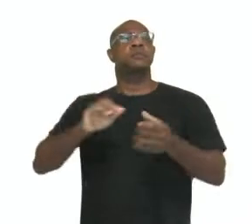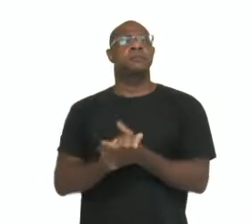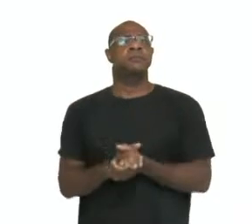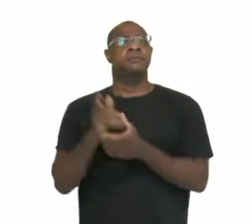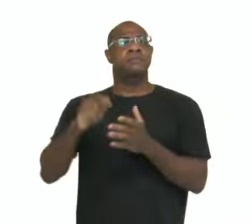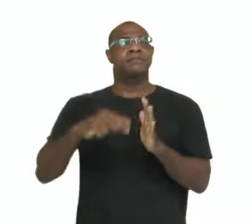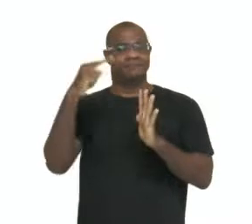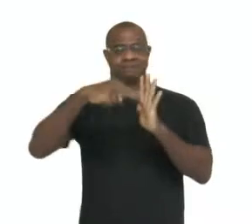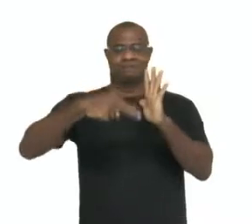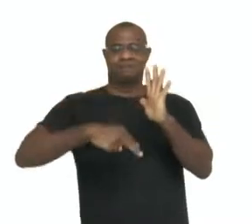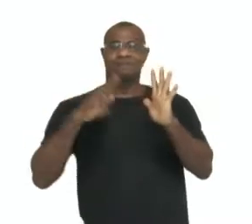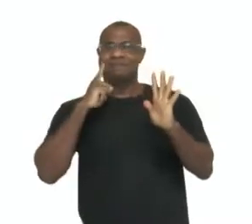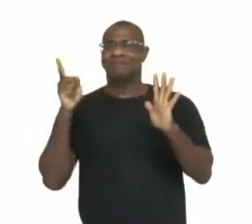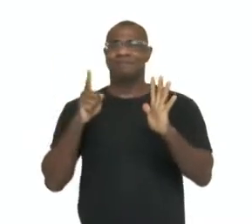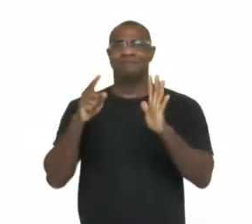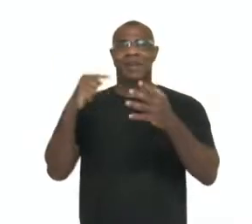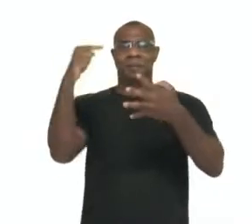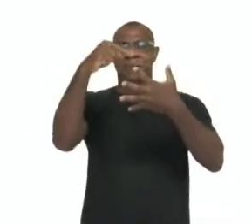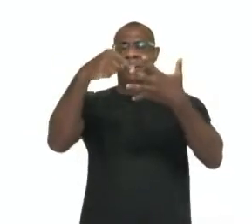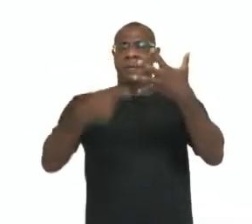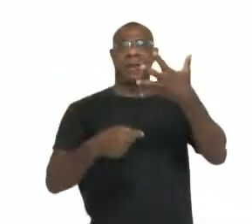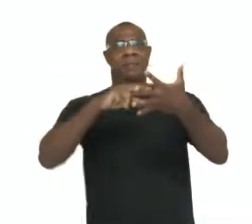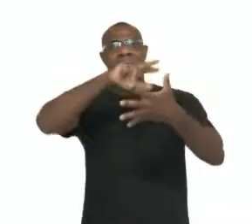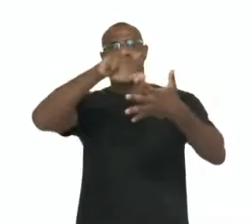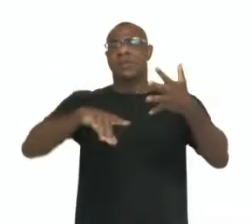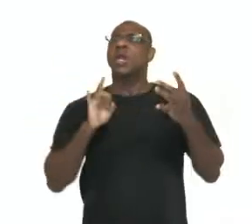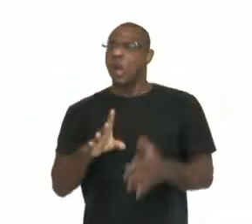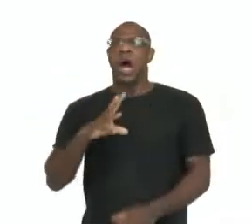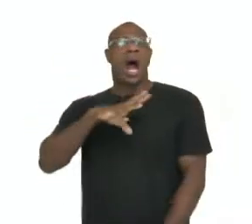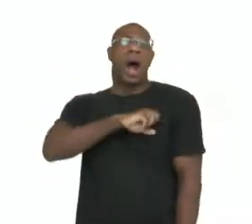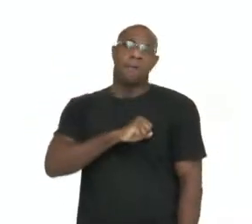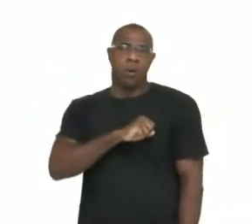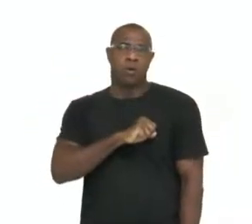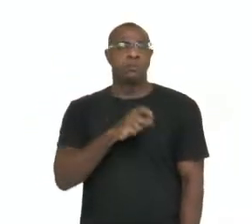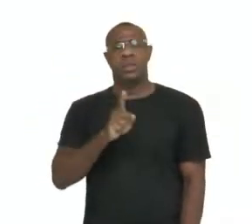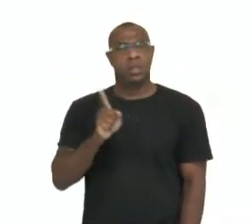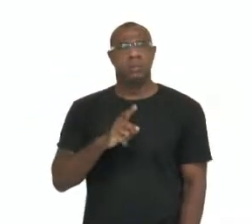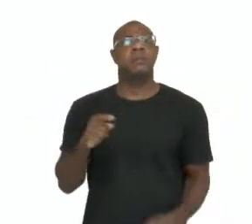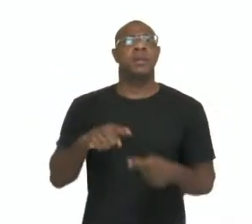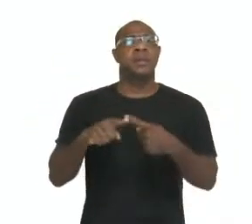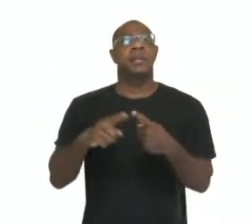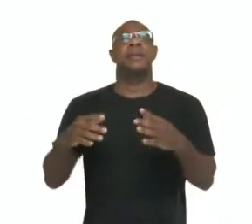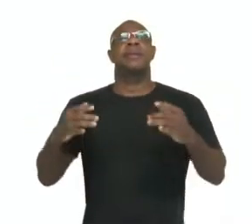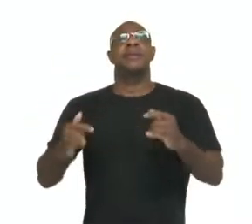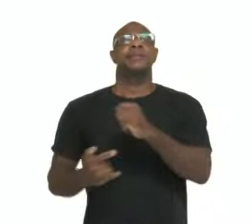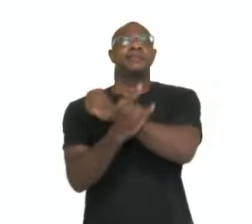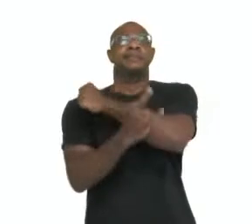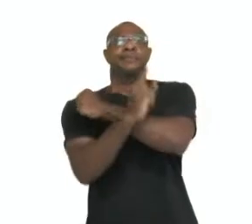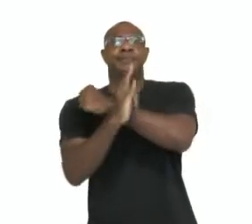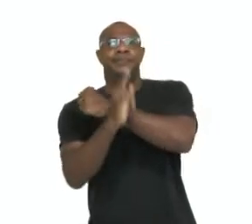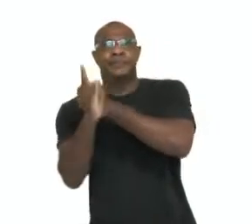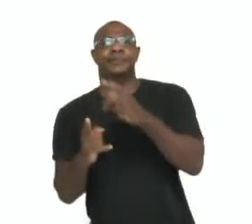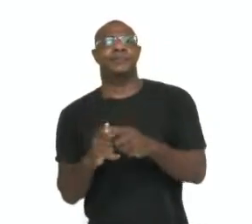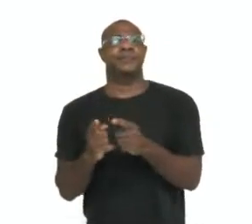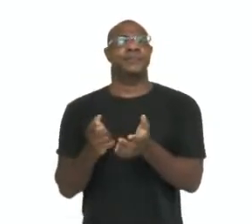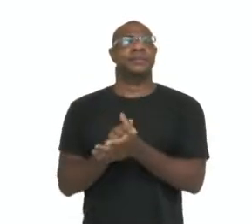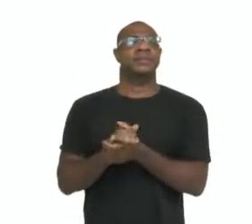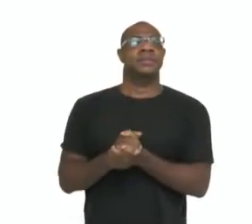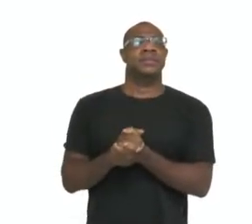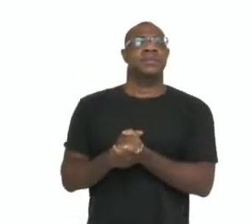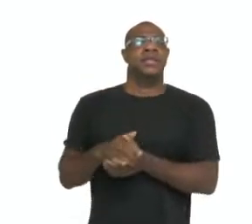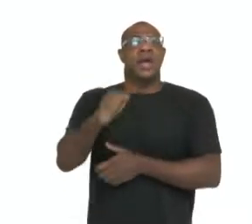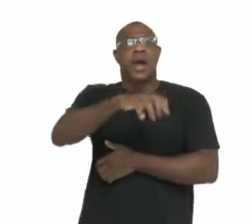nossa leitura, nem sempre são histórias de amor. Então, eu posso ter romance urbano, regionalista, indianista,